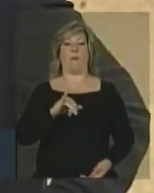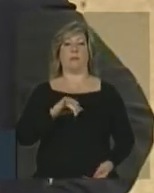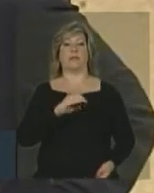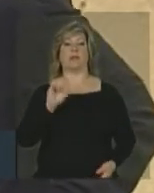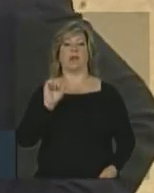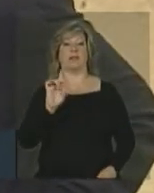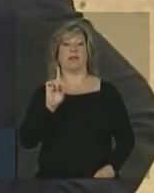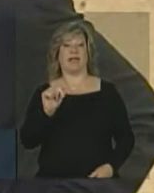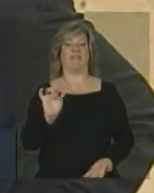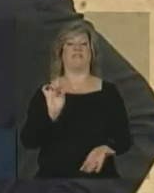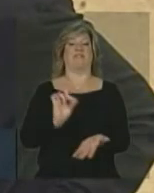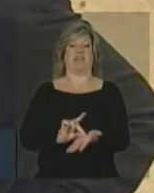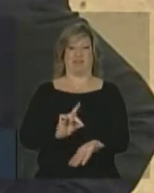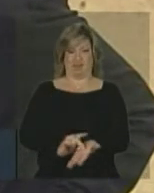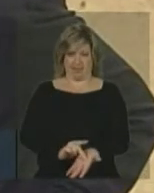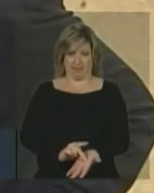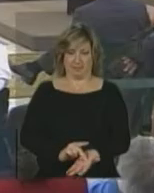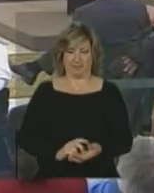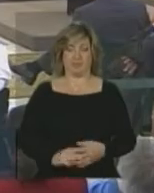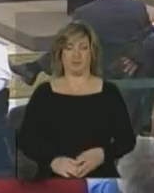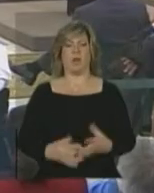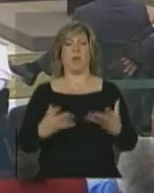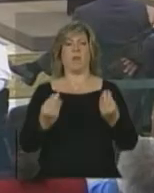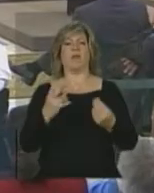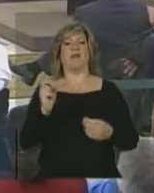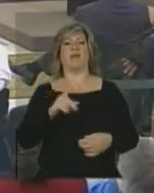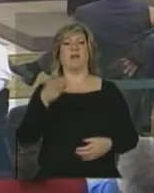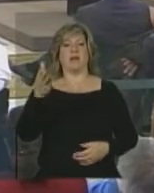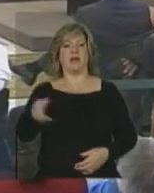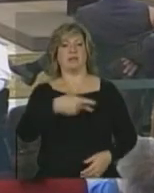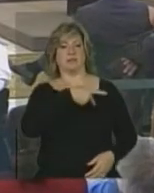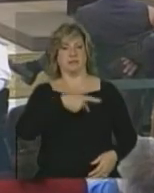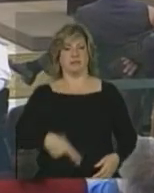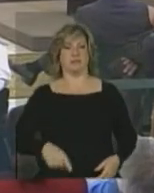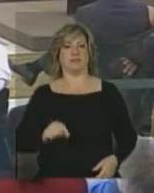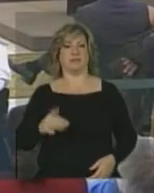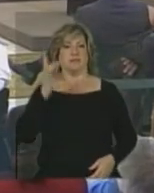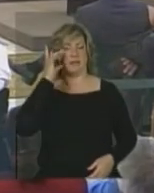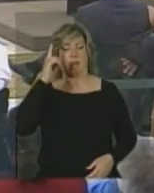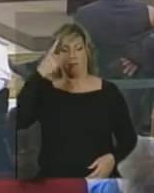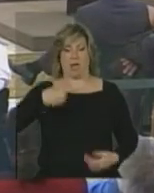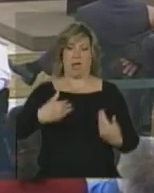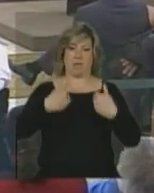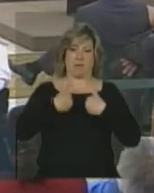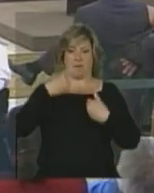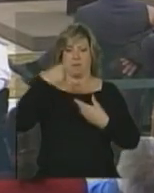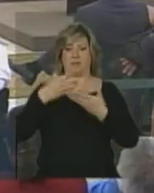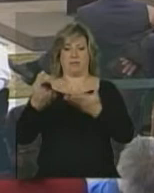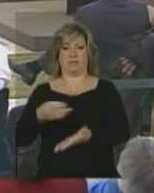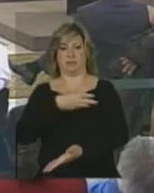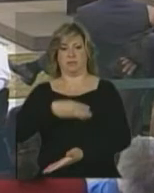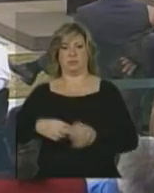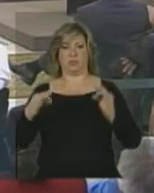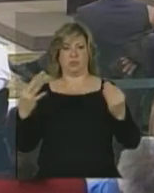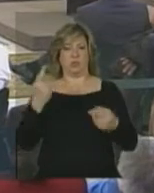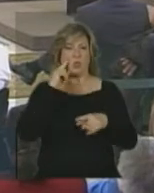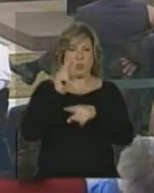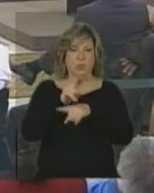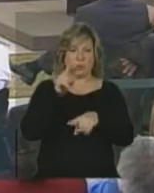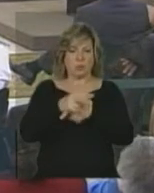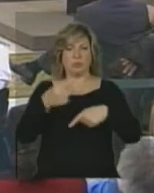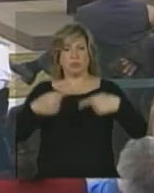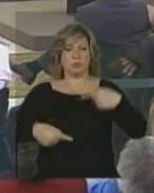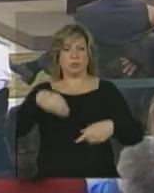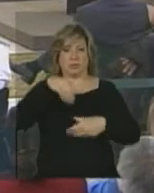Muitas vezes, quando a Vossa Excelência nos designou, a mim, Maria do Rosário, a Celso Amorim, para acompanharmos as discussões do Congresso Nacional